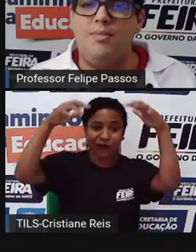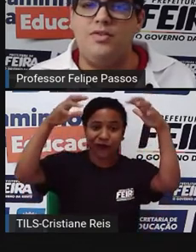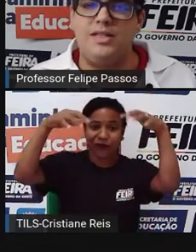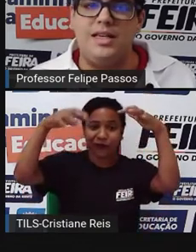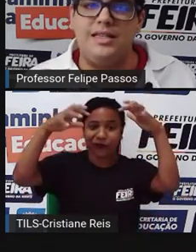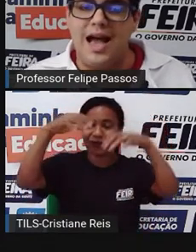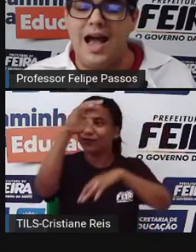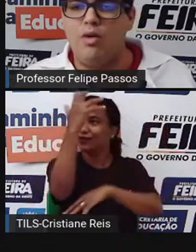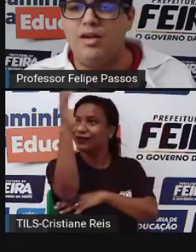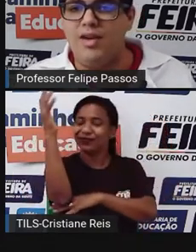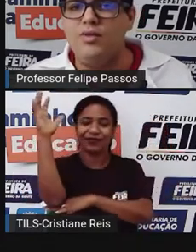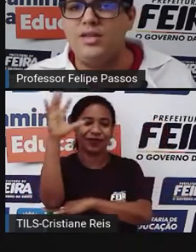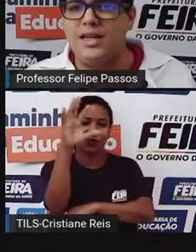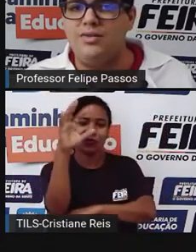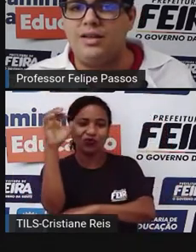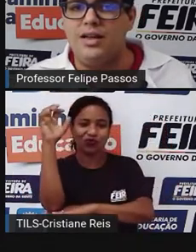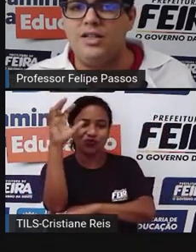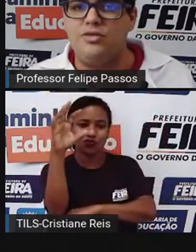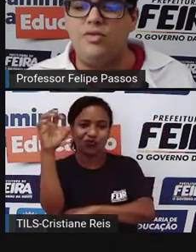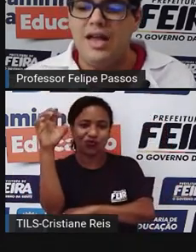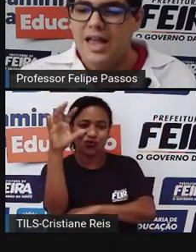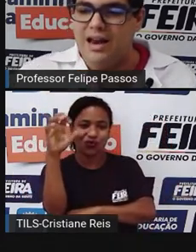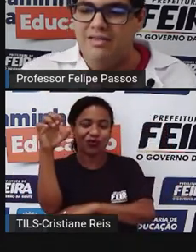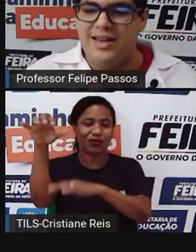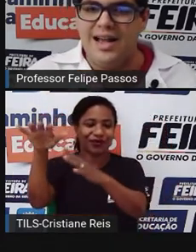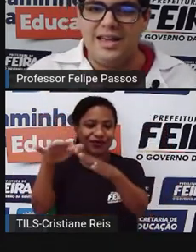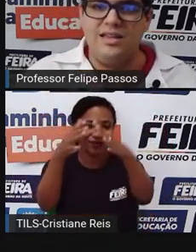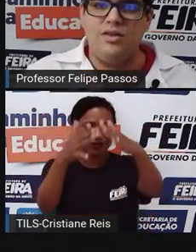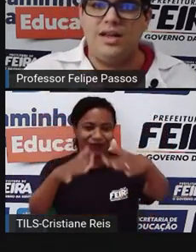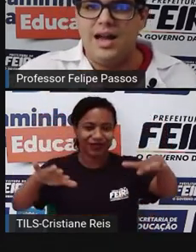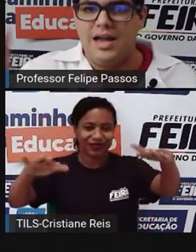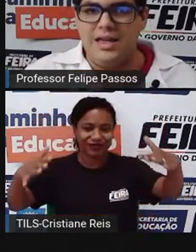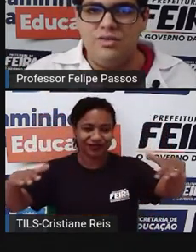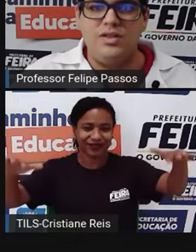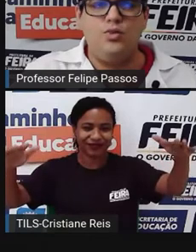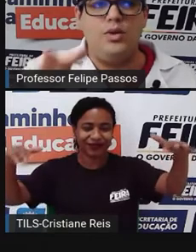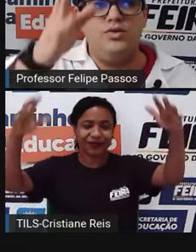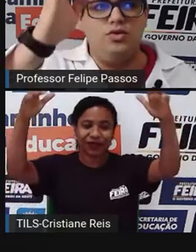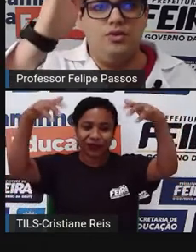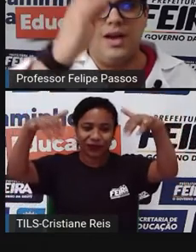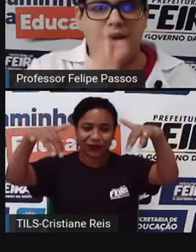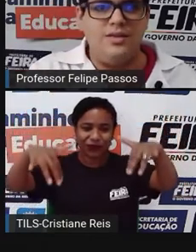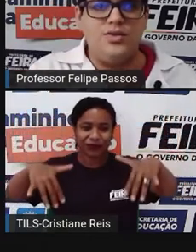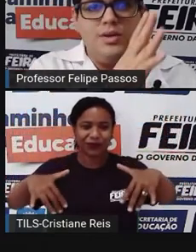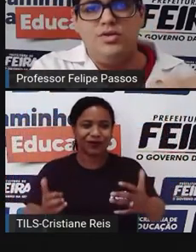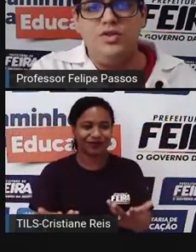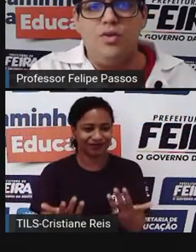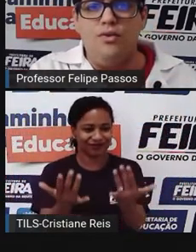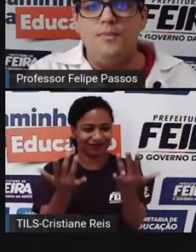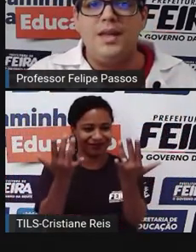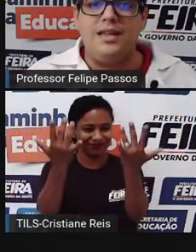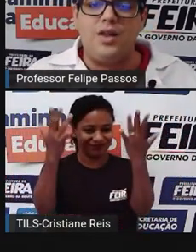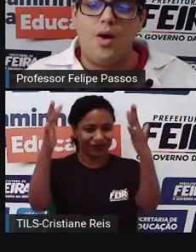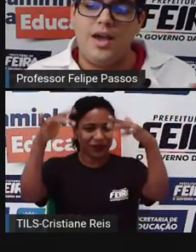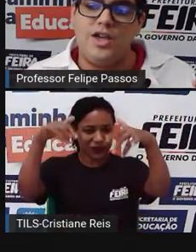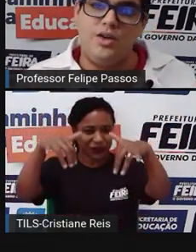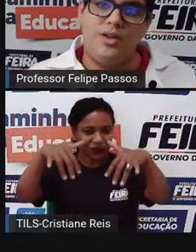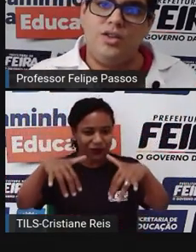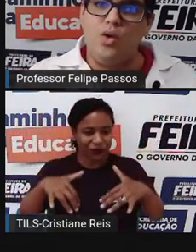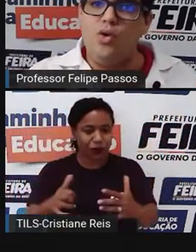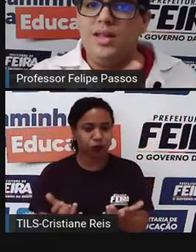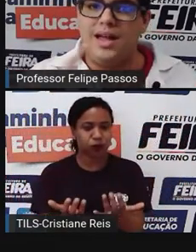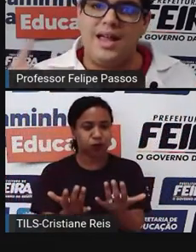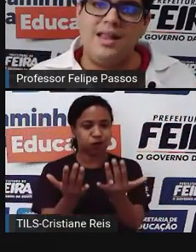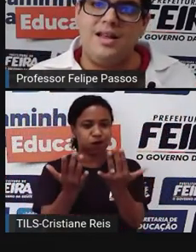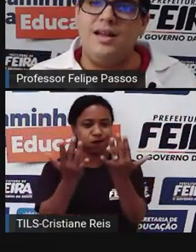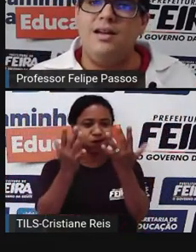acabei de falar para vocês, a água que vem do Oceano Atlântico, ela vai caindo, caindo e subindo de novo, caindo e subindo de novo. Então, é uma região